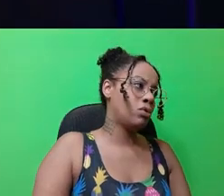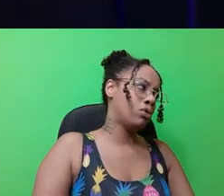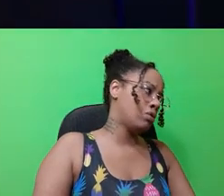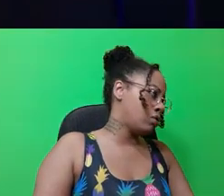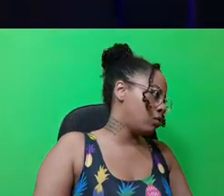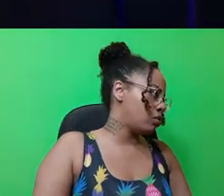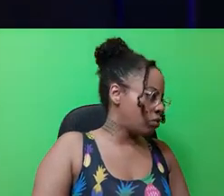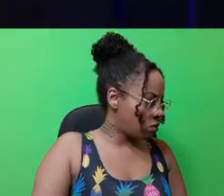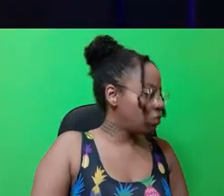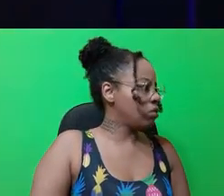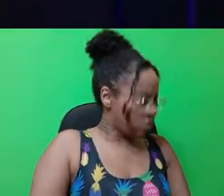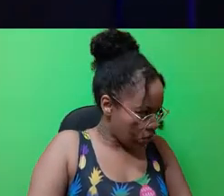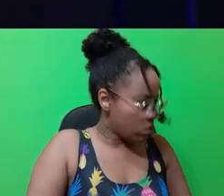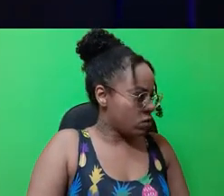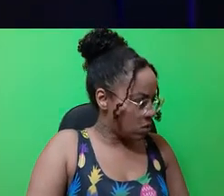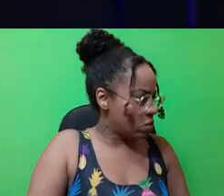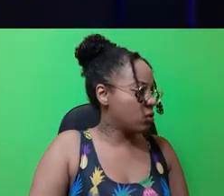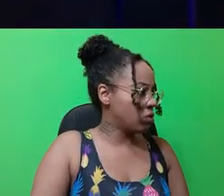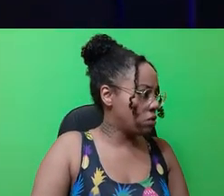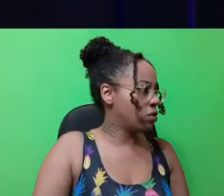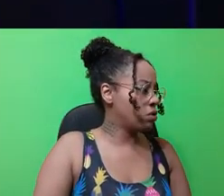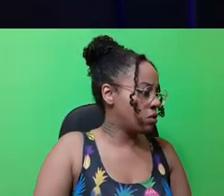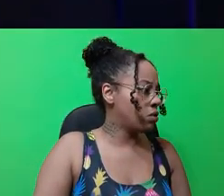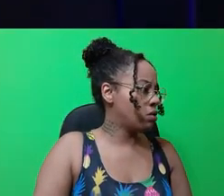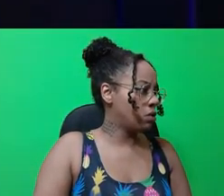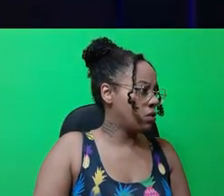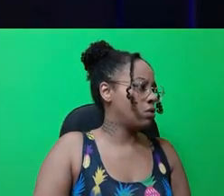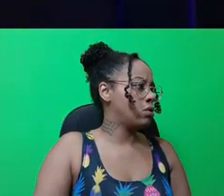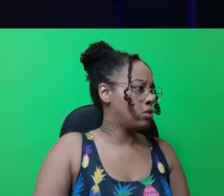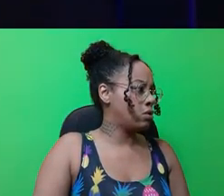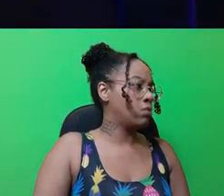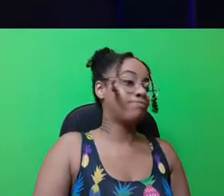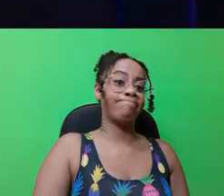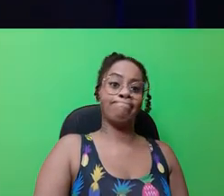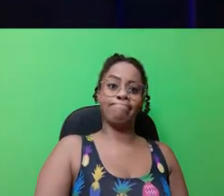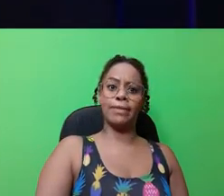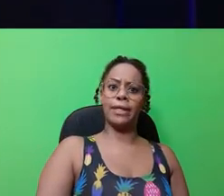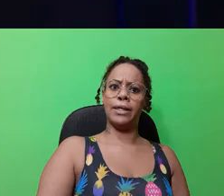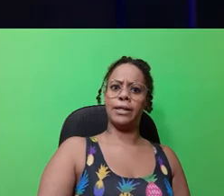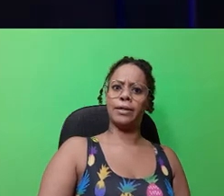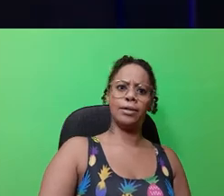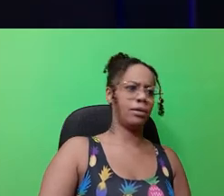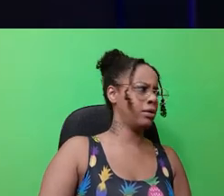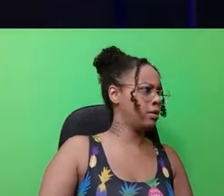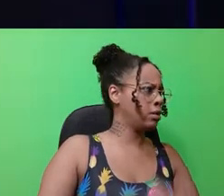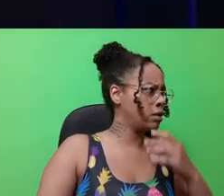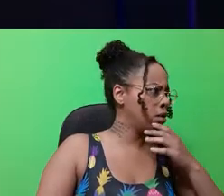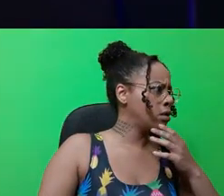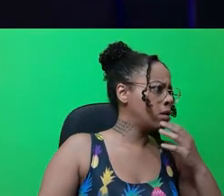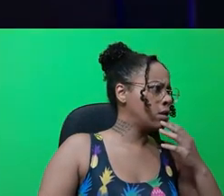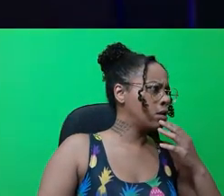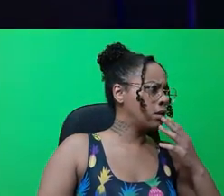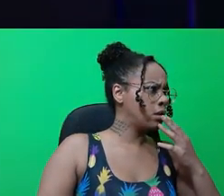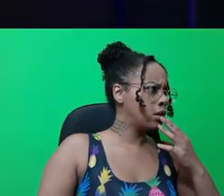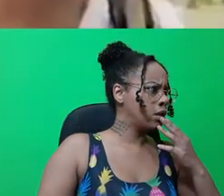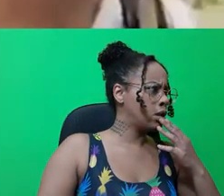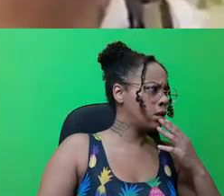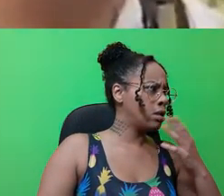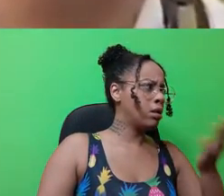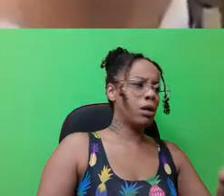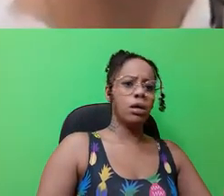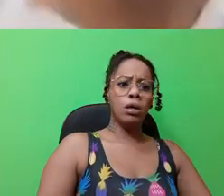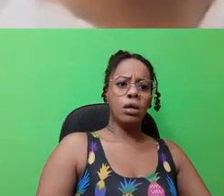em Santa Catarina. Bolsonaro só não tirou férias da sanha e atacar a vacinação de crianças.